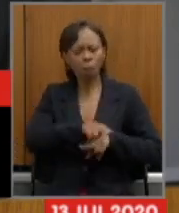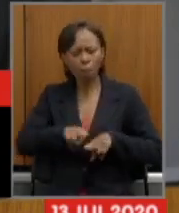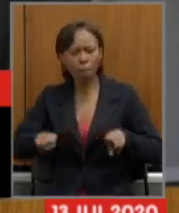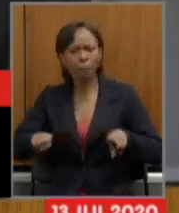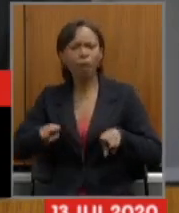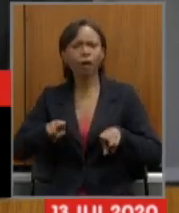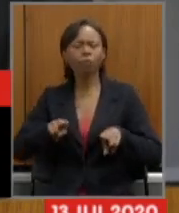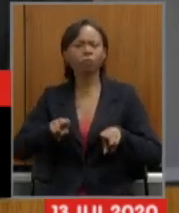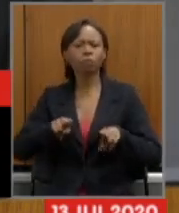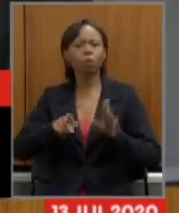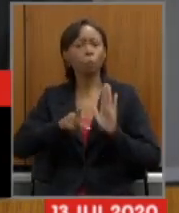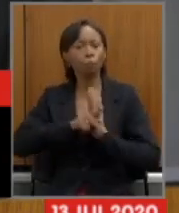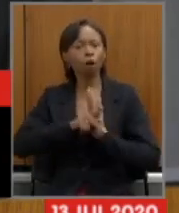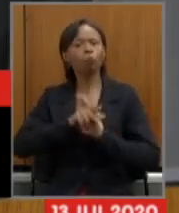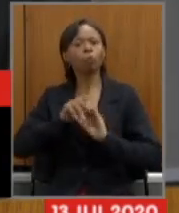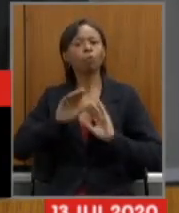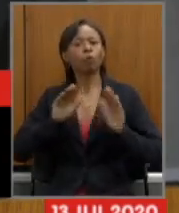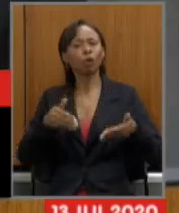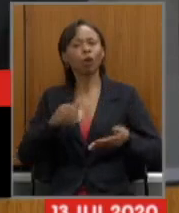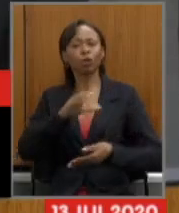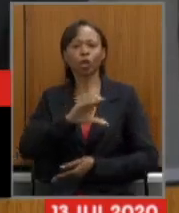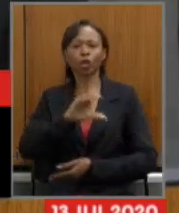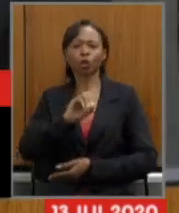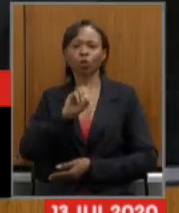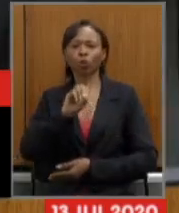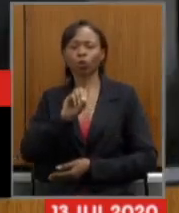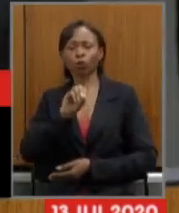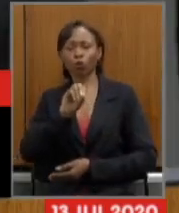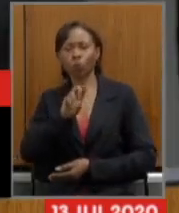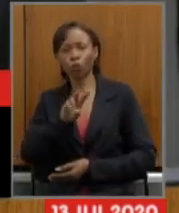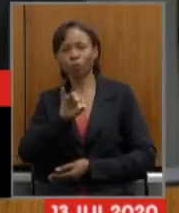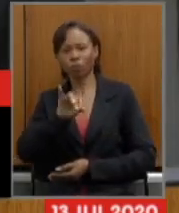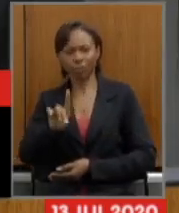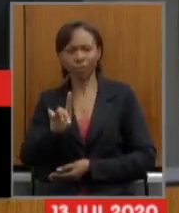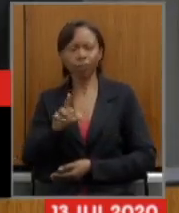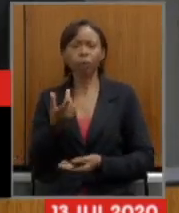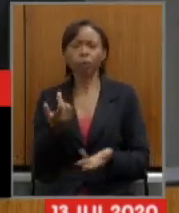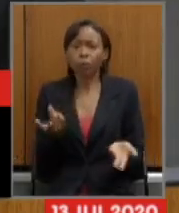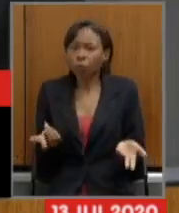com administração com redução de custo